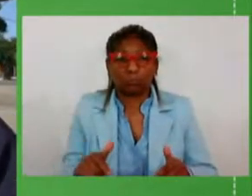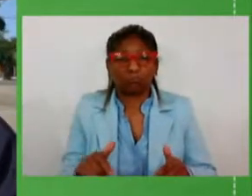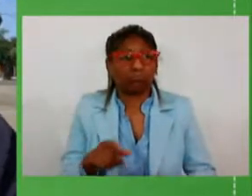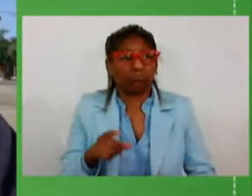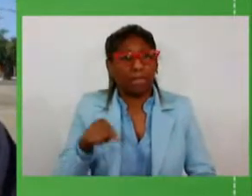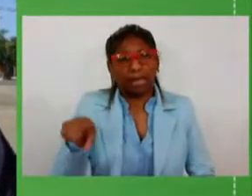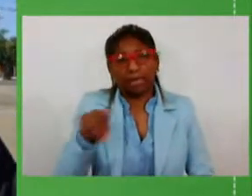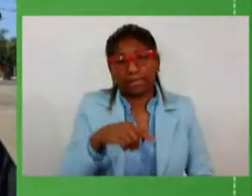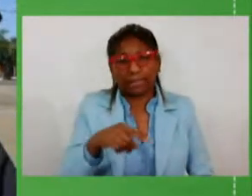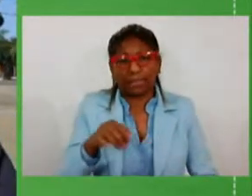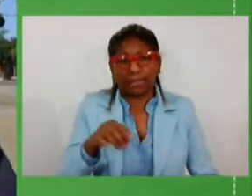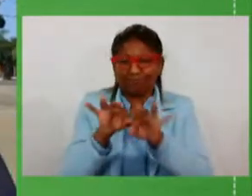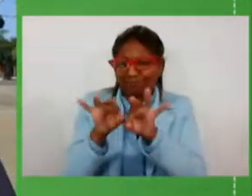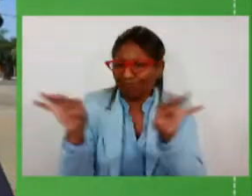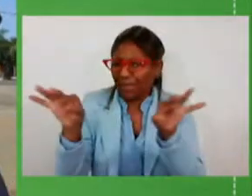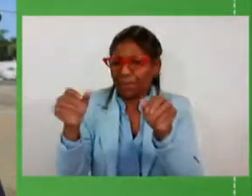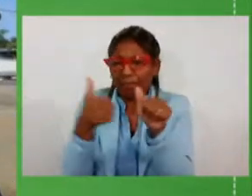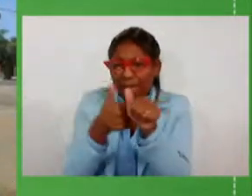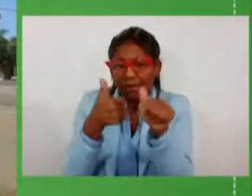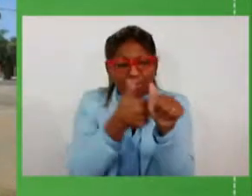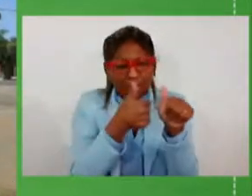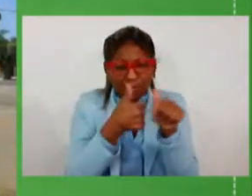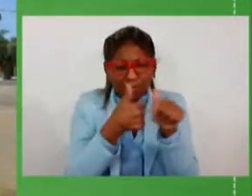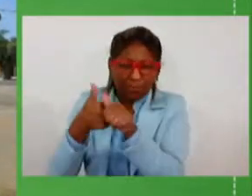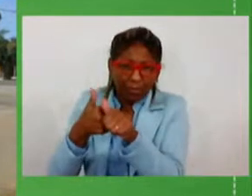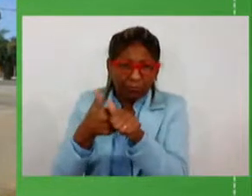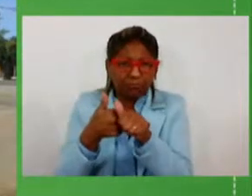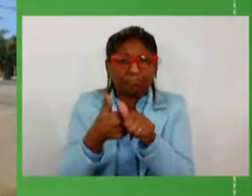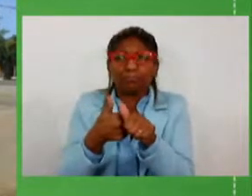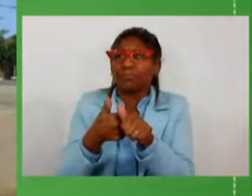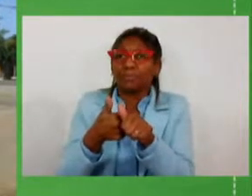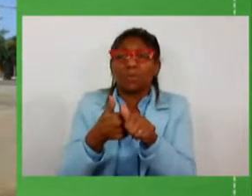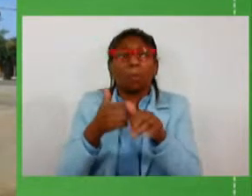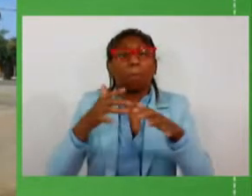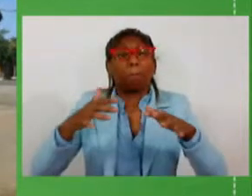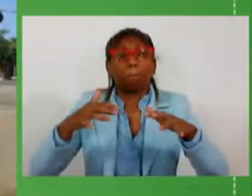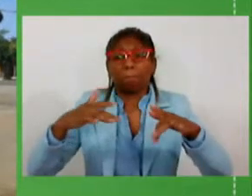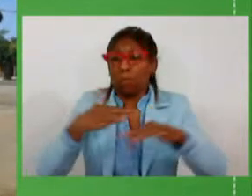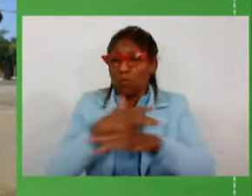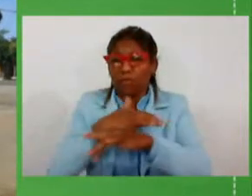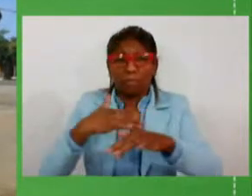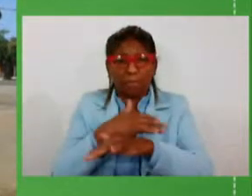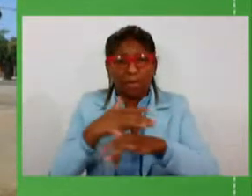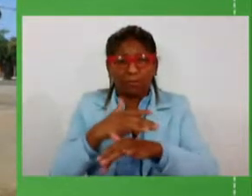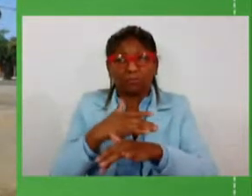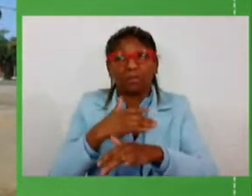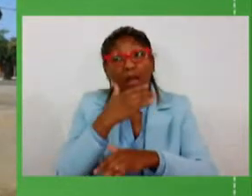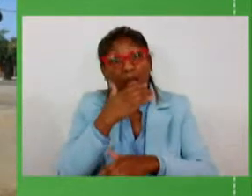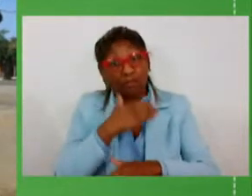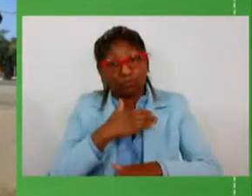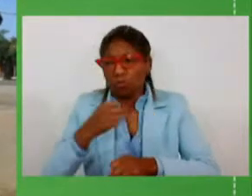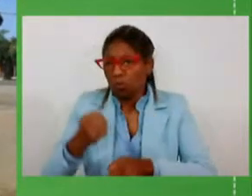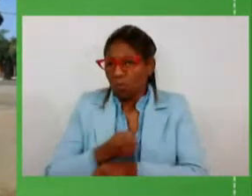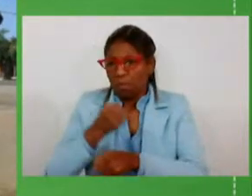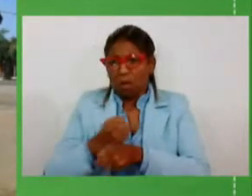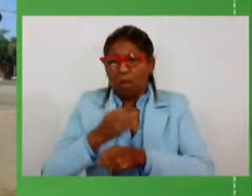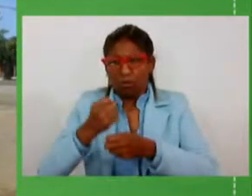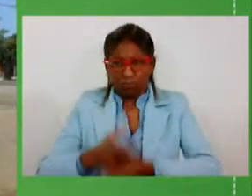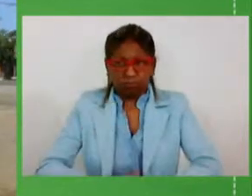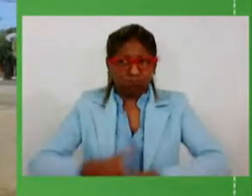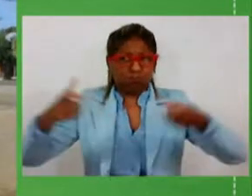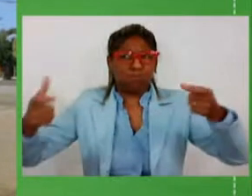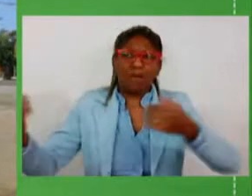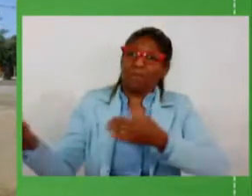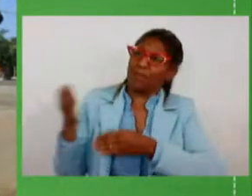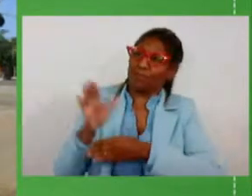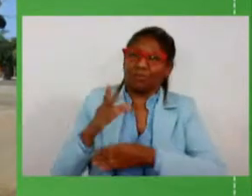distâncias pequenas que com certeza um movimento desse tamanho assim acho que uma obra desse tamanho vai ajudar bastante nós